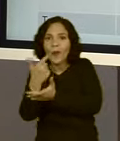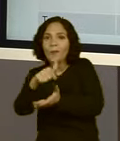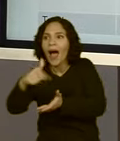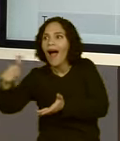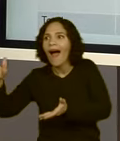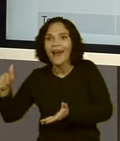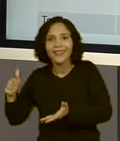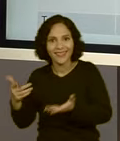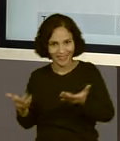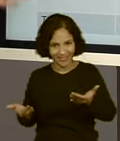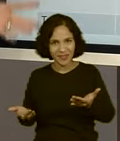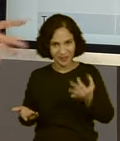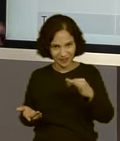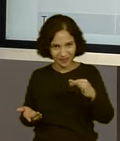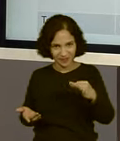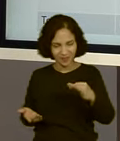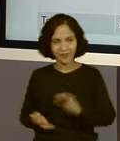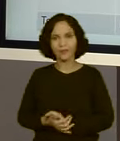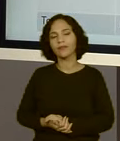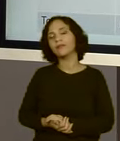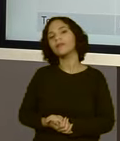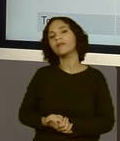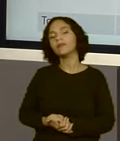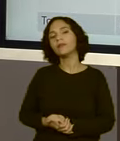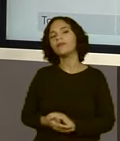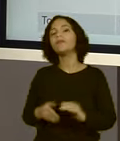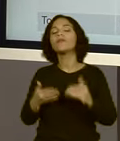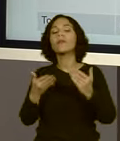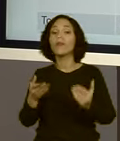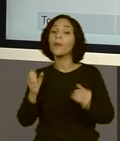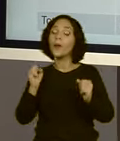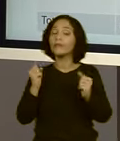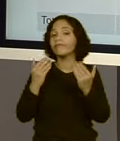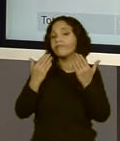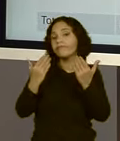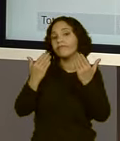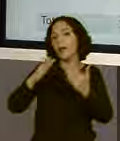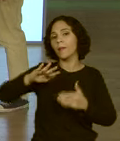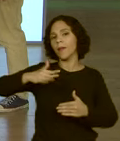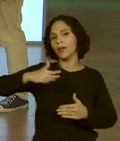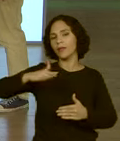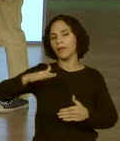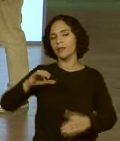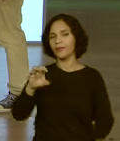Exatamente. Aqui, então, vamos fazer aqui uma estimativa, né?